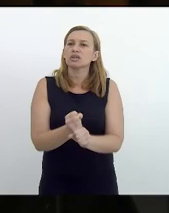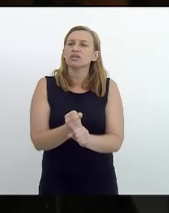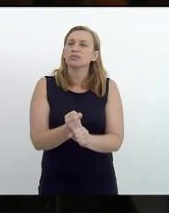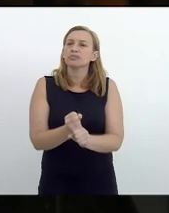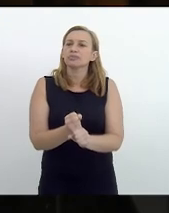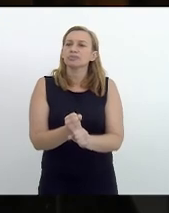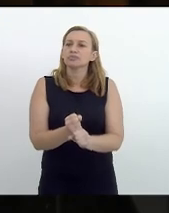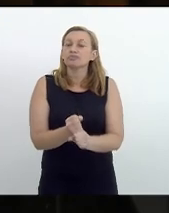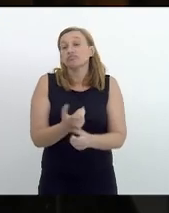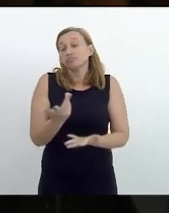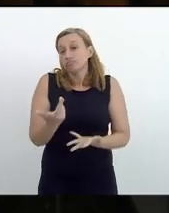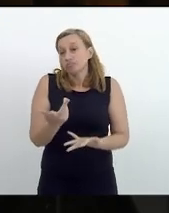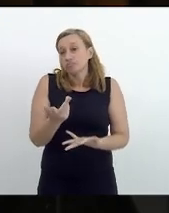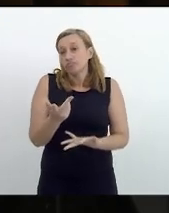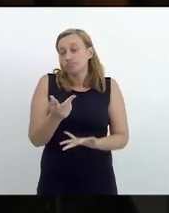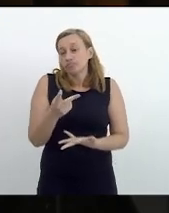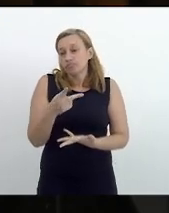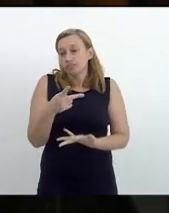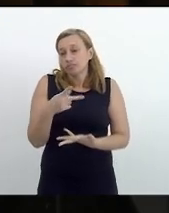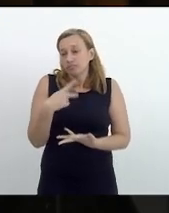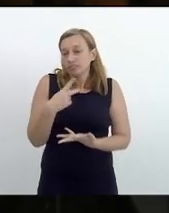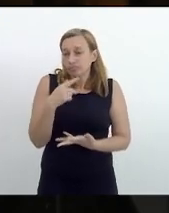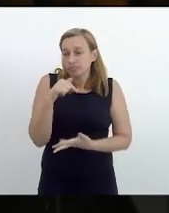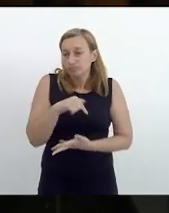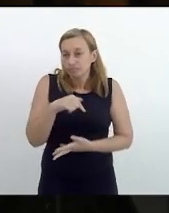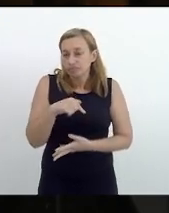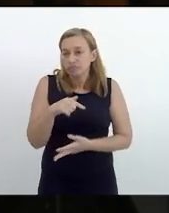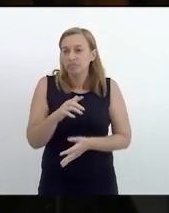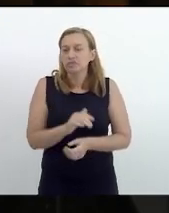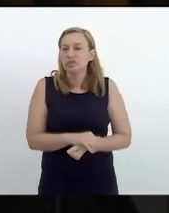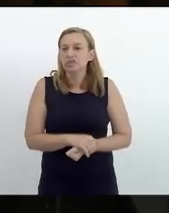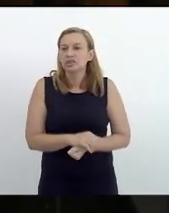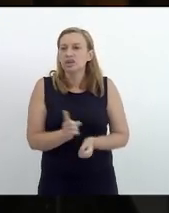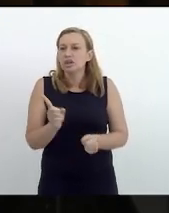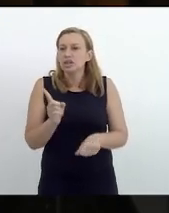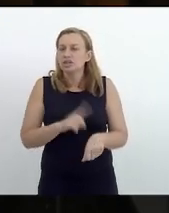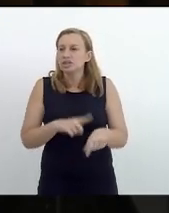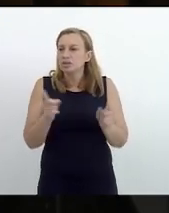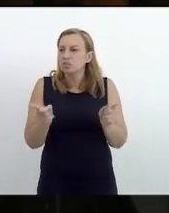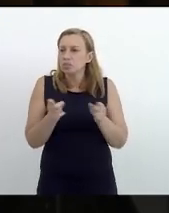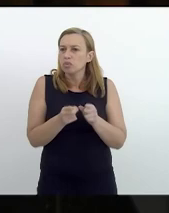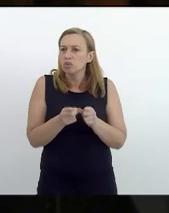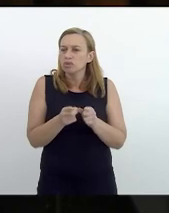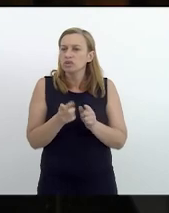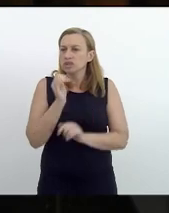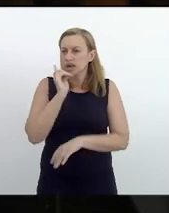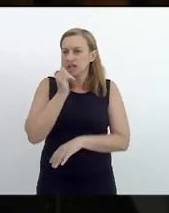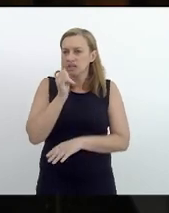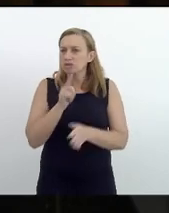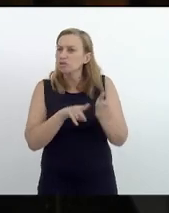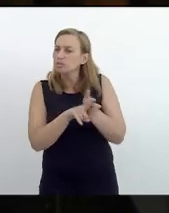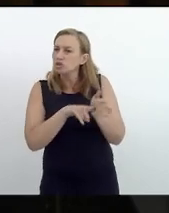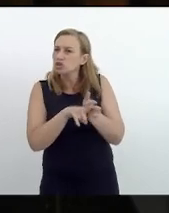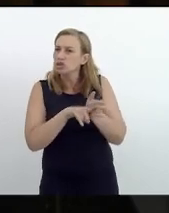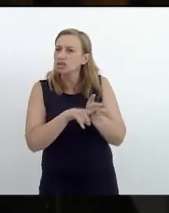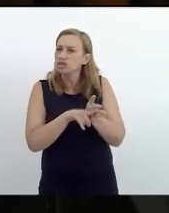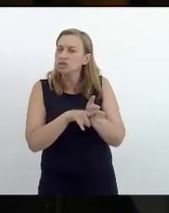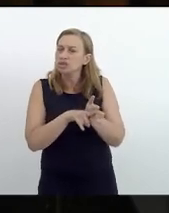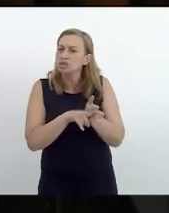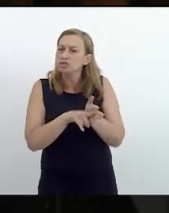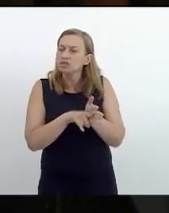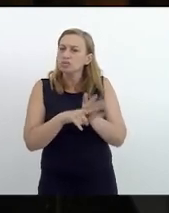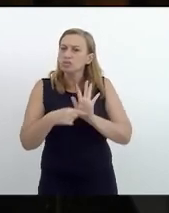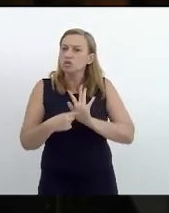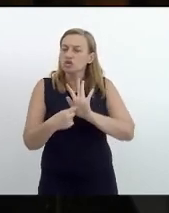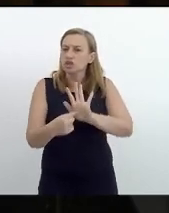uma restituição apertada aqui desse relatório de pesquisa vou colocar aqui na